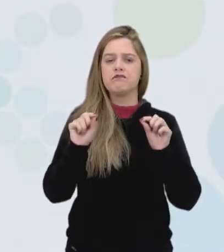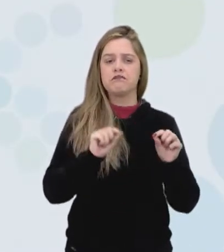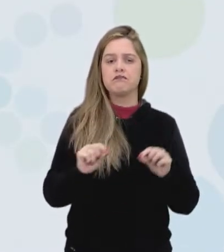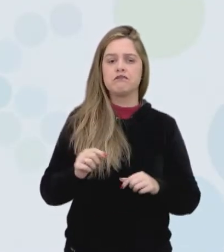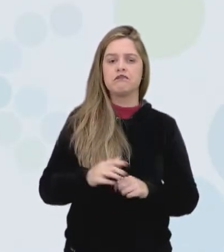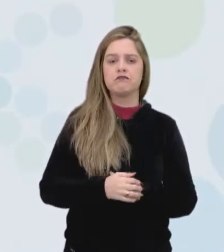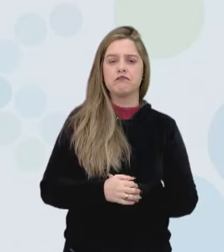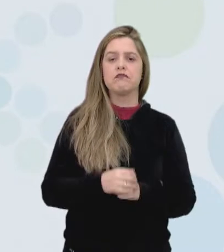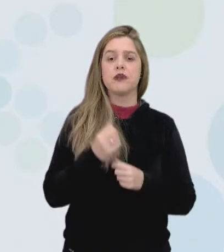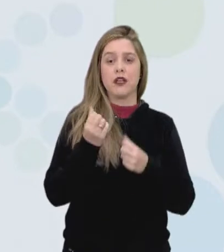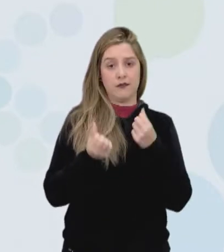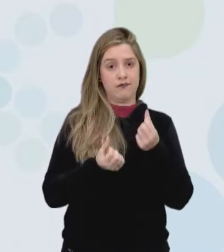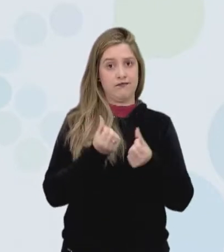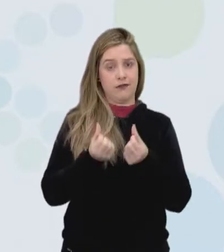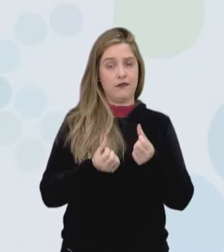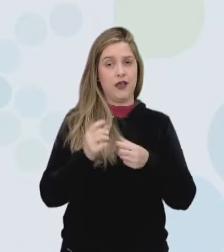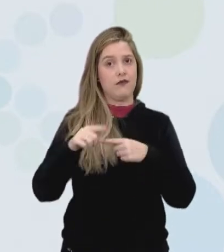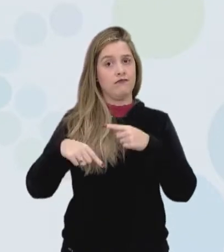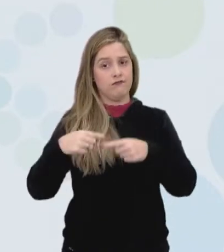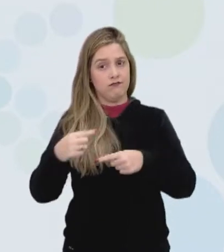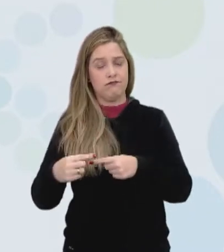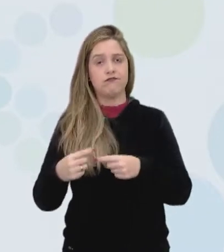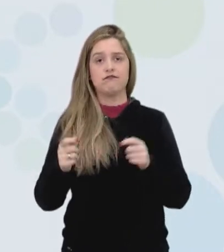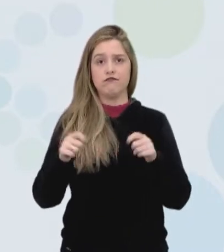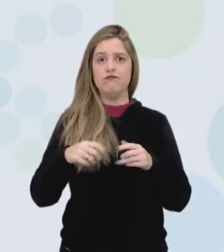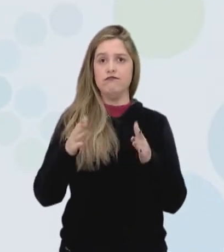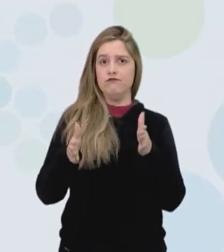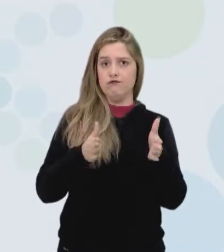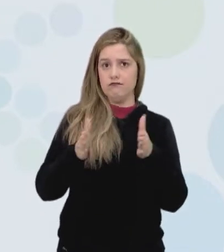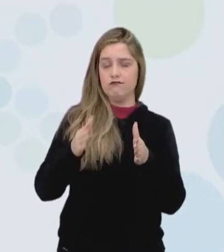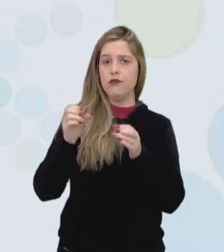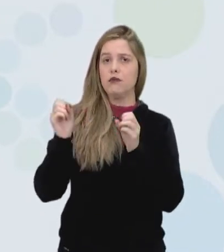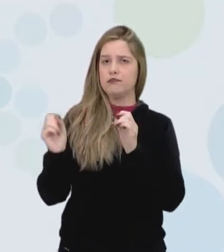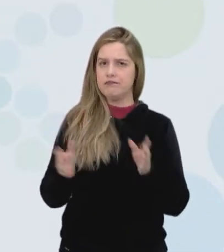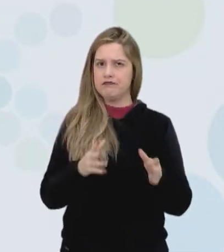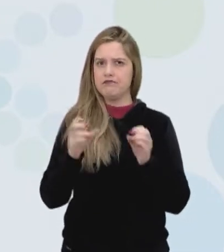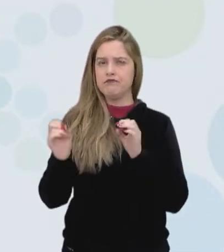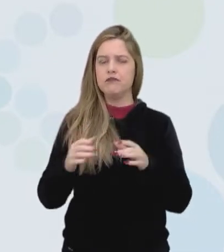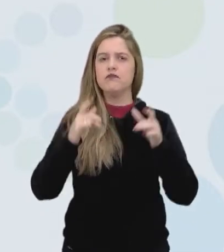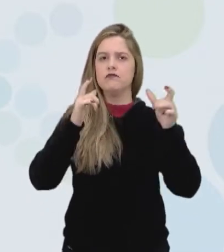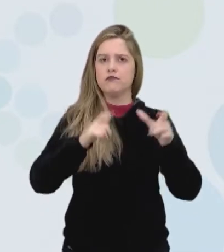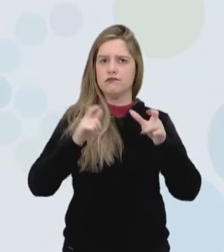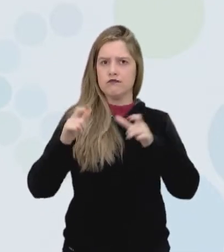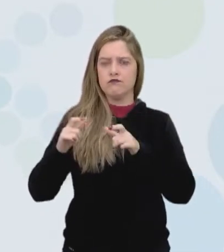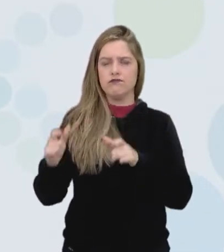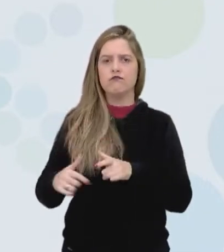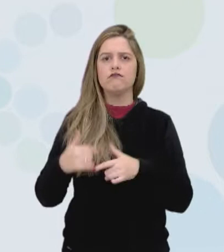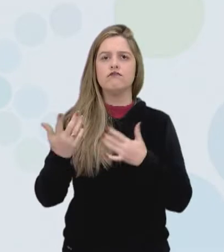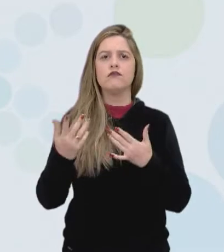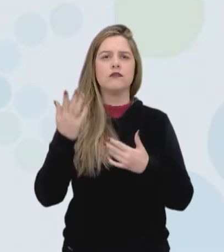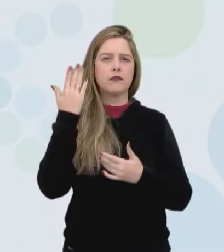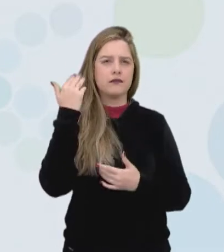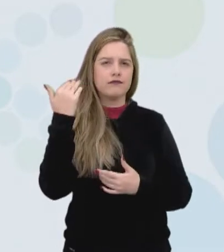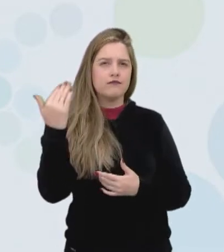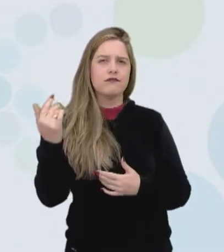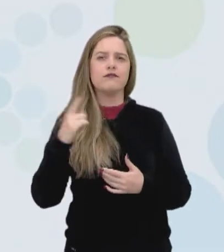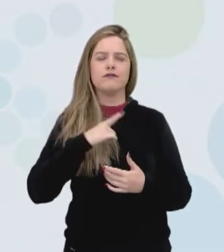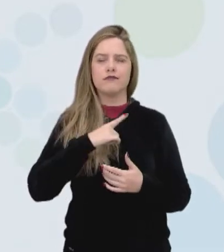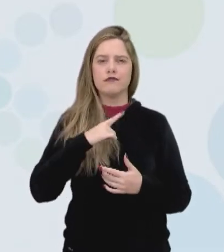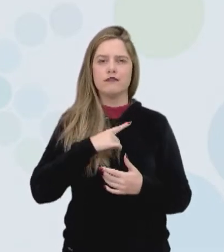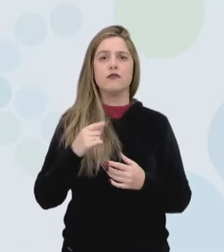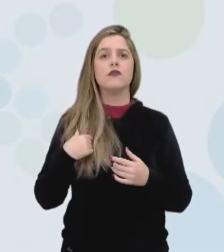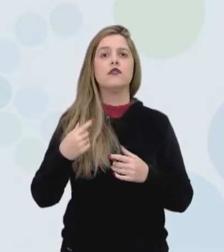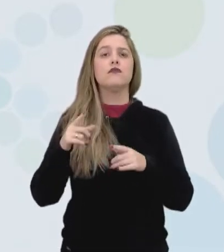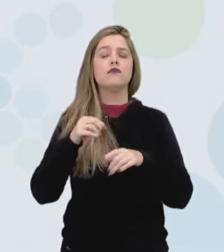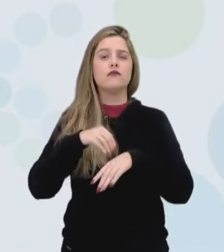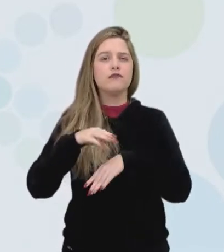Pós-capitalismo. A gente já tá entrando numa fase produtiva, aonde os postulados, aquilo que a gente tinha como